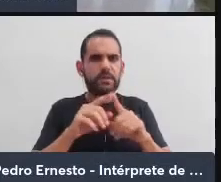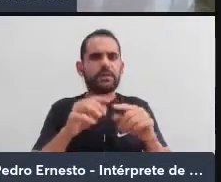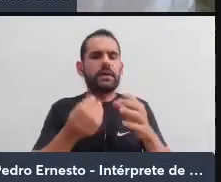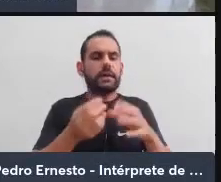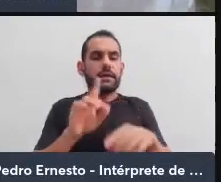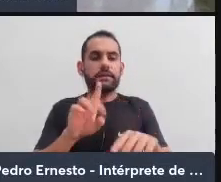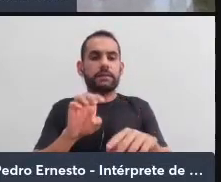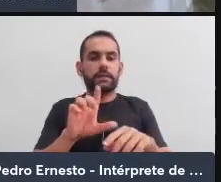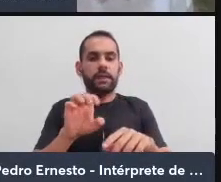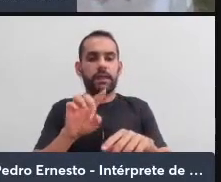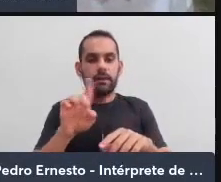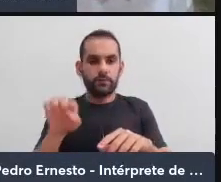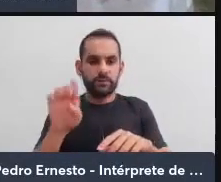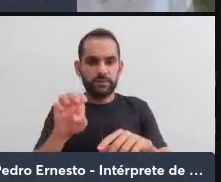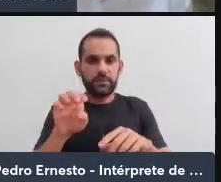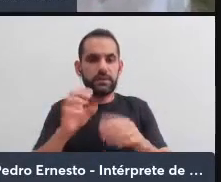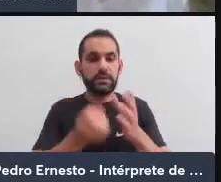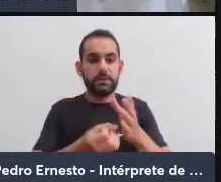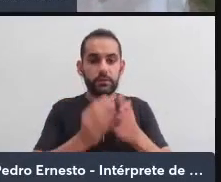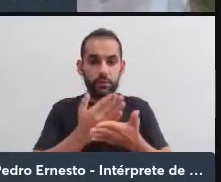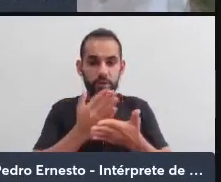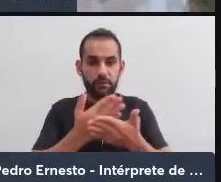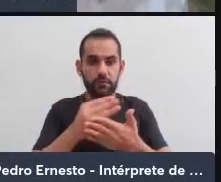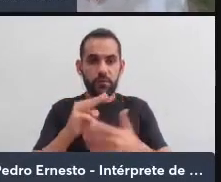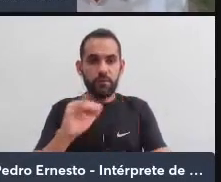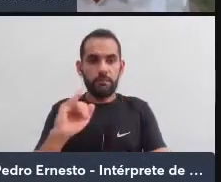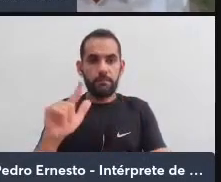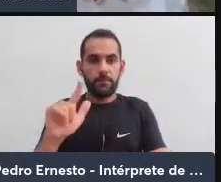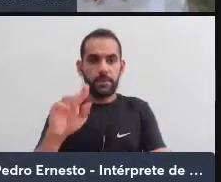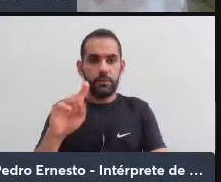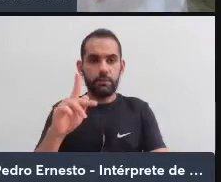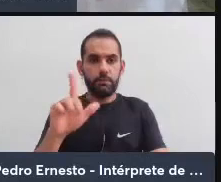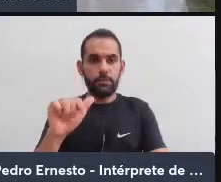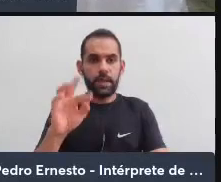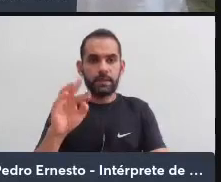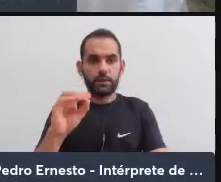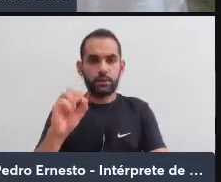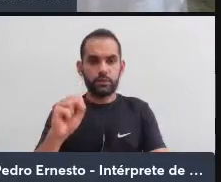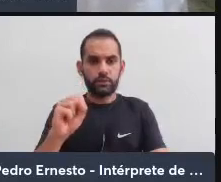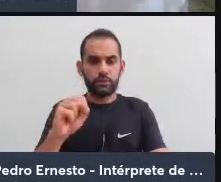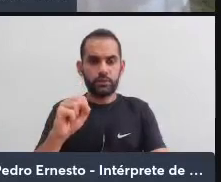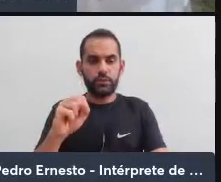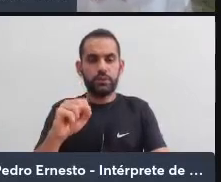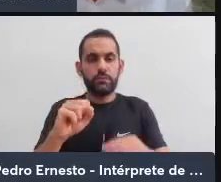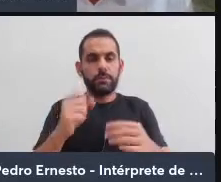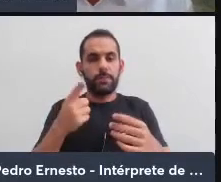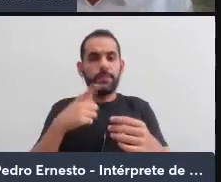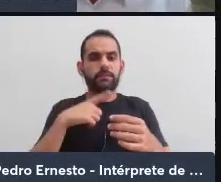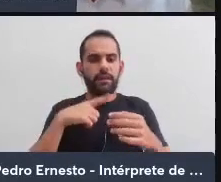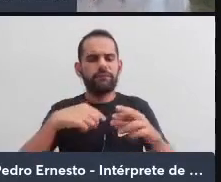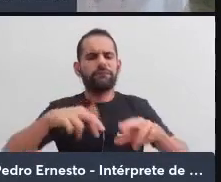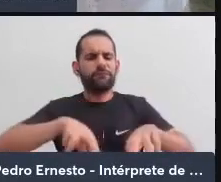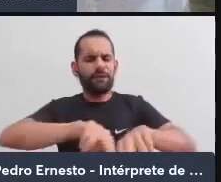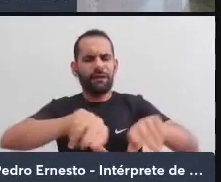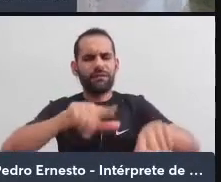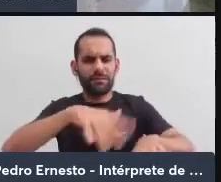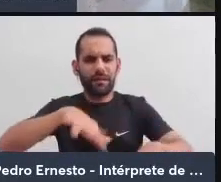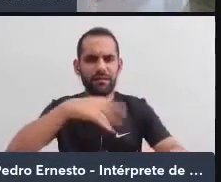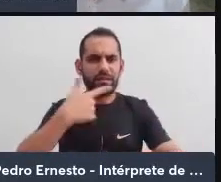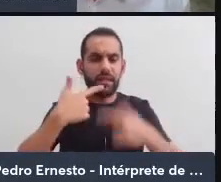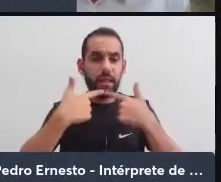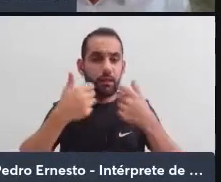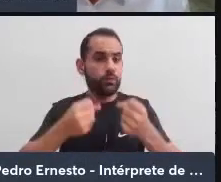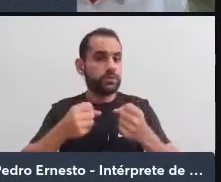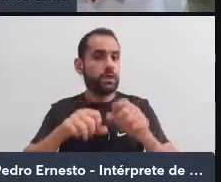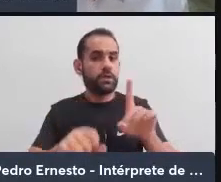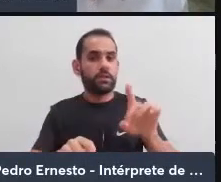um dos platôs intitulado 1928, Postulados da Linguística, Deleuze-Gottahy começa